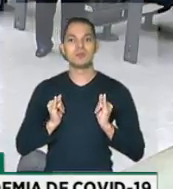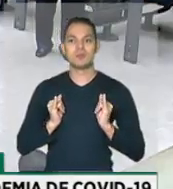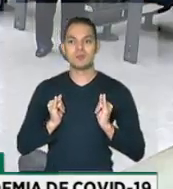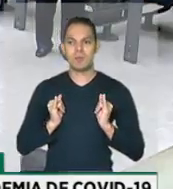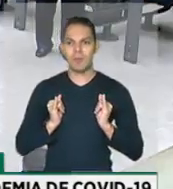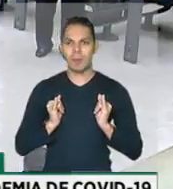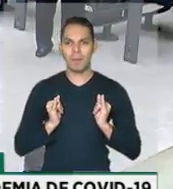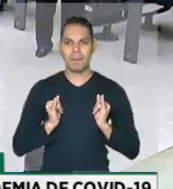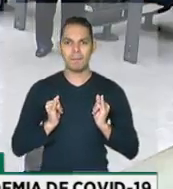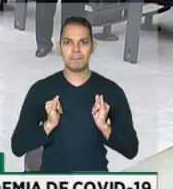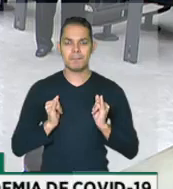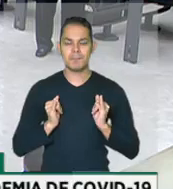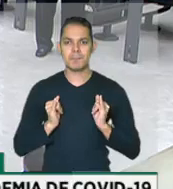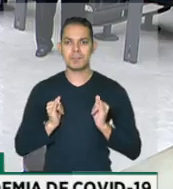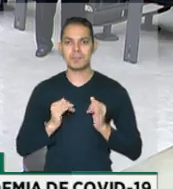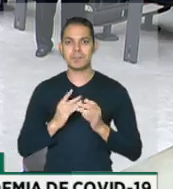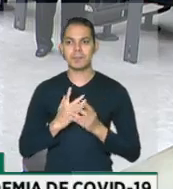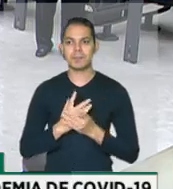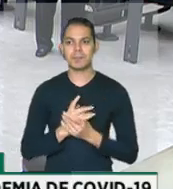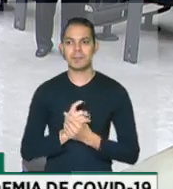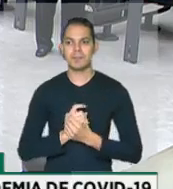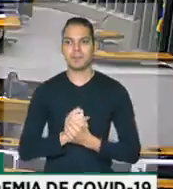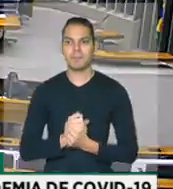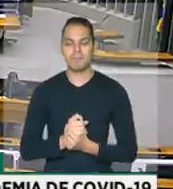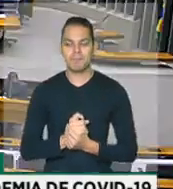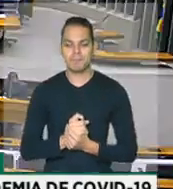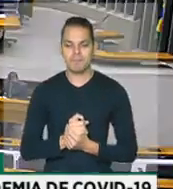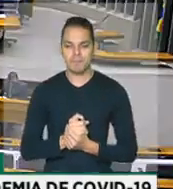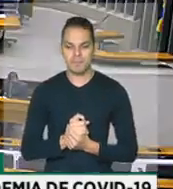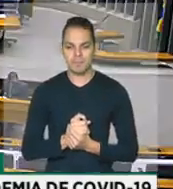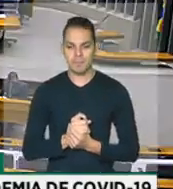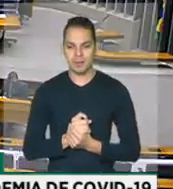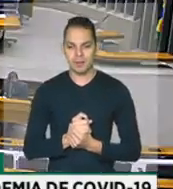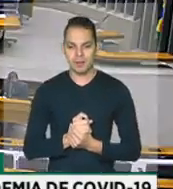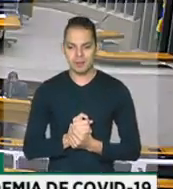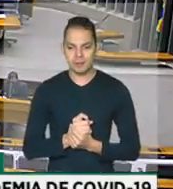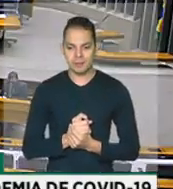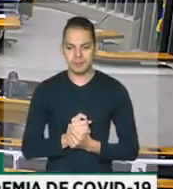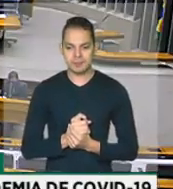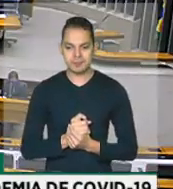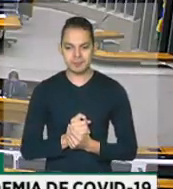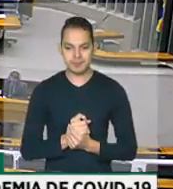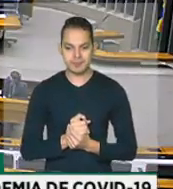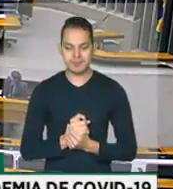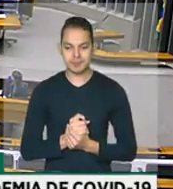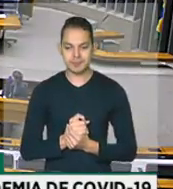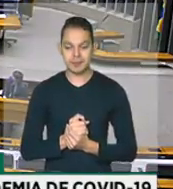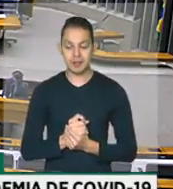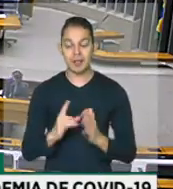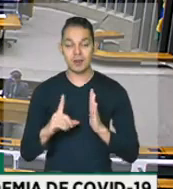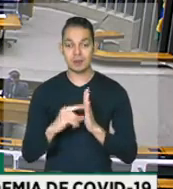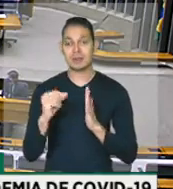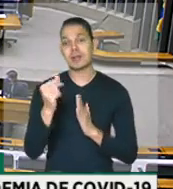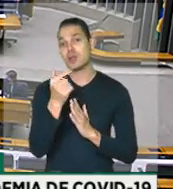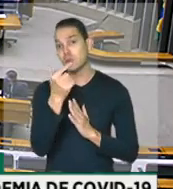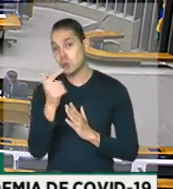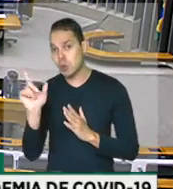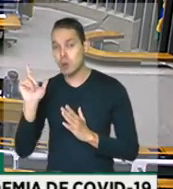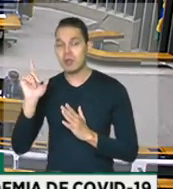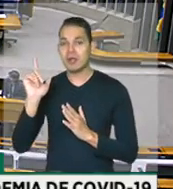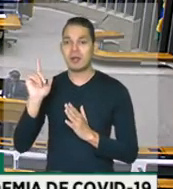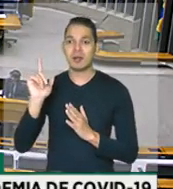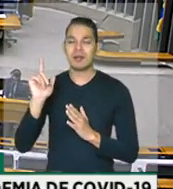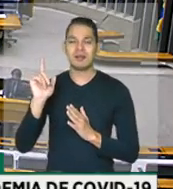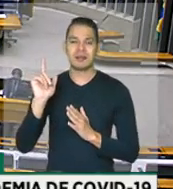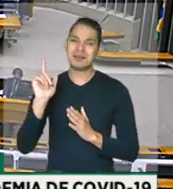Ok. O PSB tinha dois destaques, presidente. Já retirou. Três e quatro perguntas. O outro destaque, presidente, ele